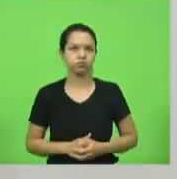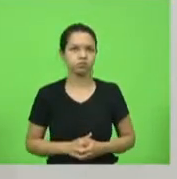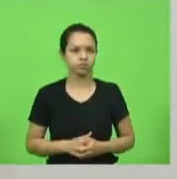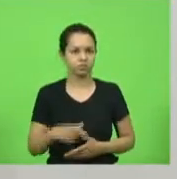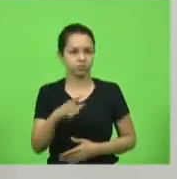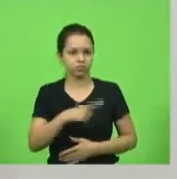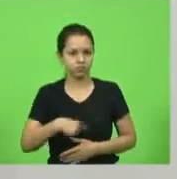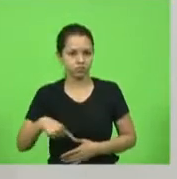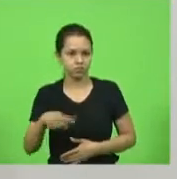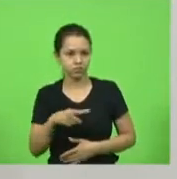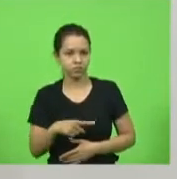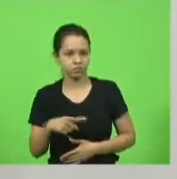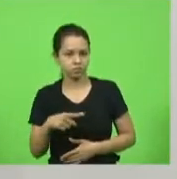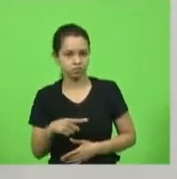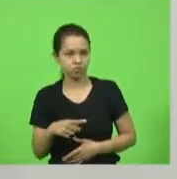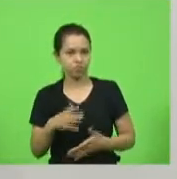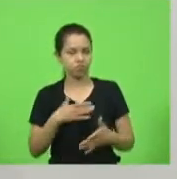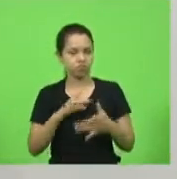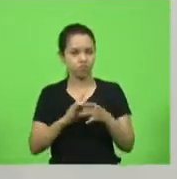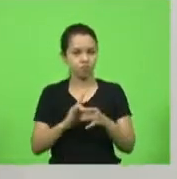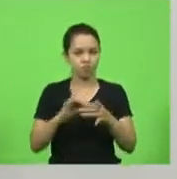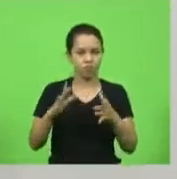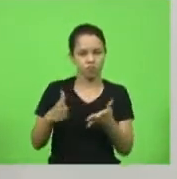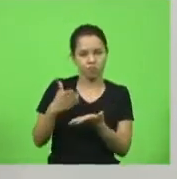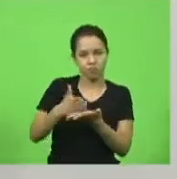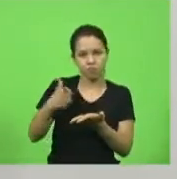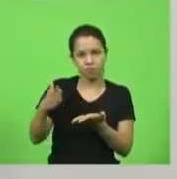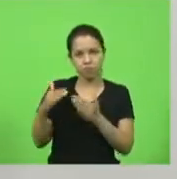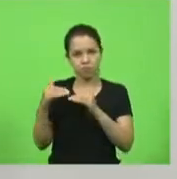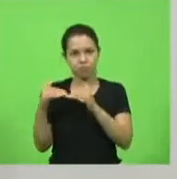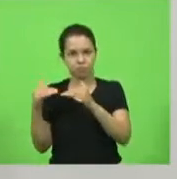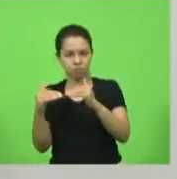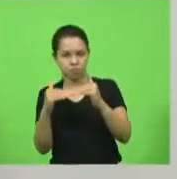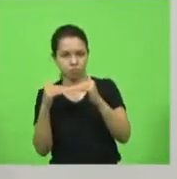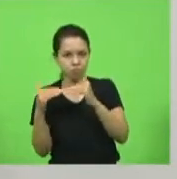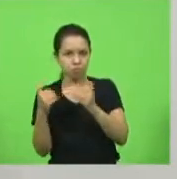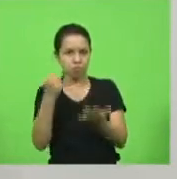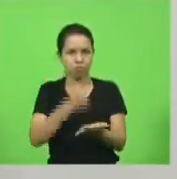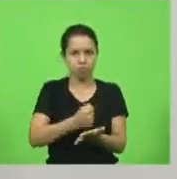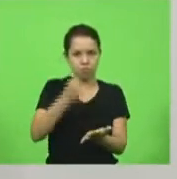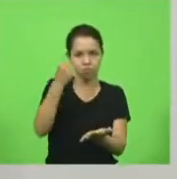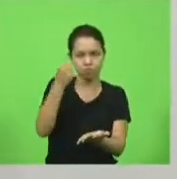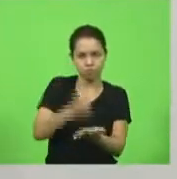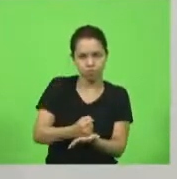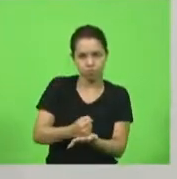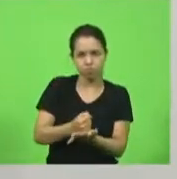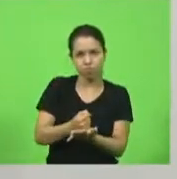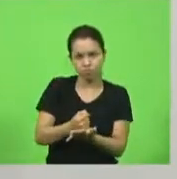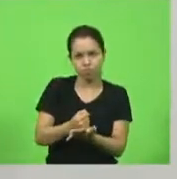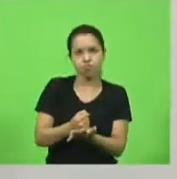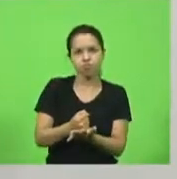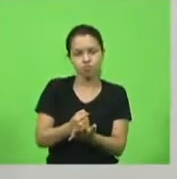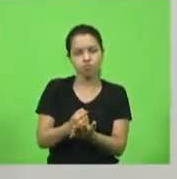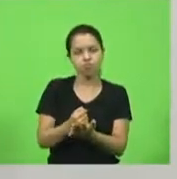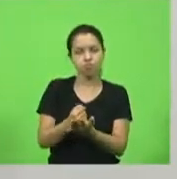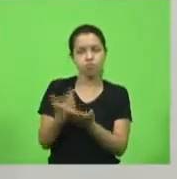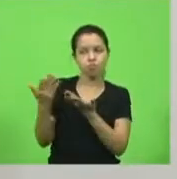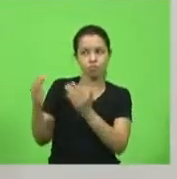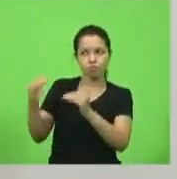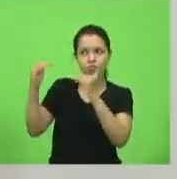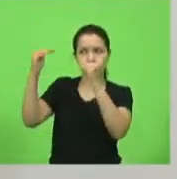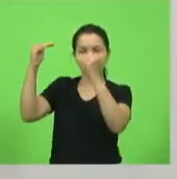cedemos parte da nossa liberdade parte da nossa igualdade para ter um contrato para ter um ente superior que nos protegesse